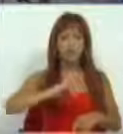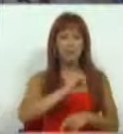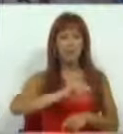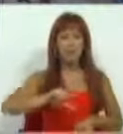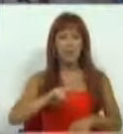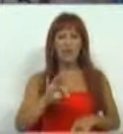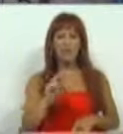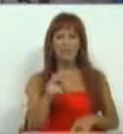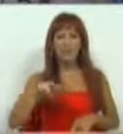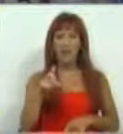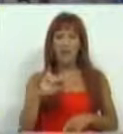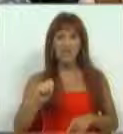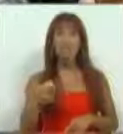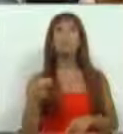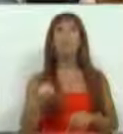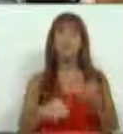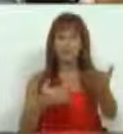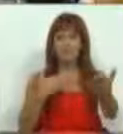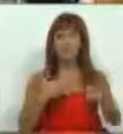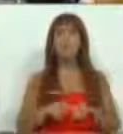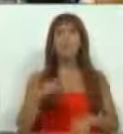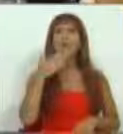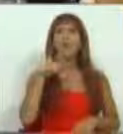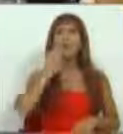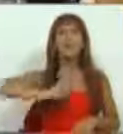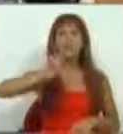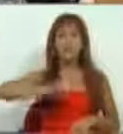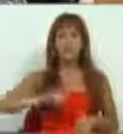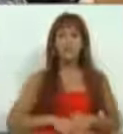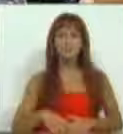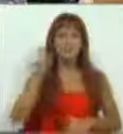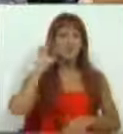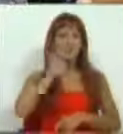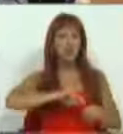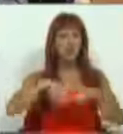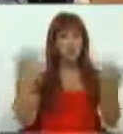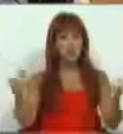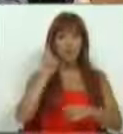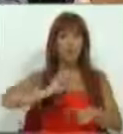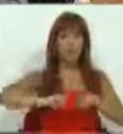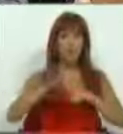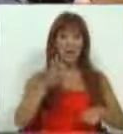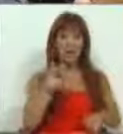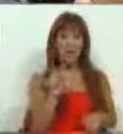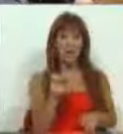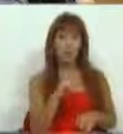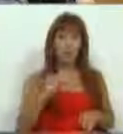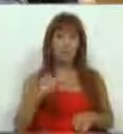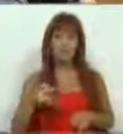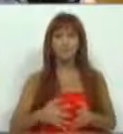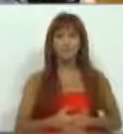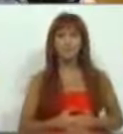...do PS. Tem a palavra. Muito obrigado, Sra. Presidente. Sra. e Srs. Deputados, Sra. Deputada e Luísa Apolónia.